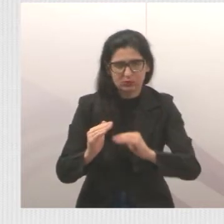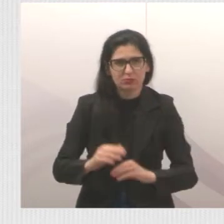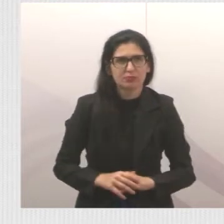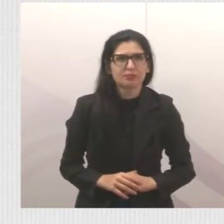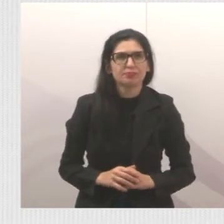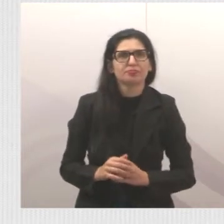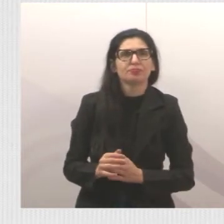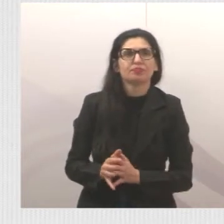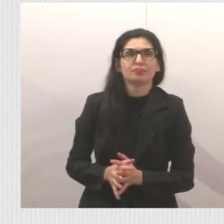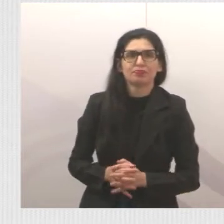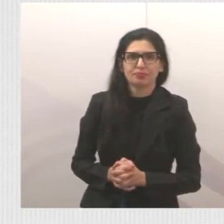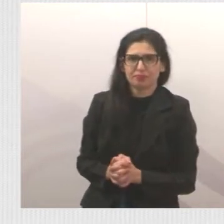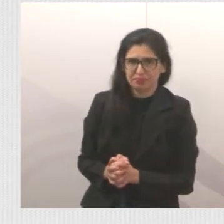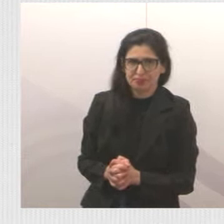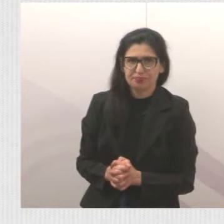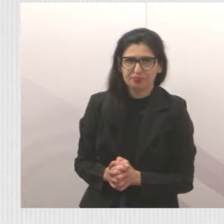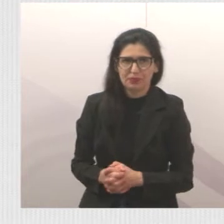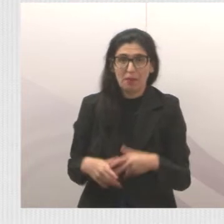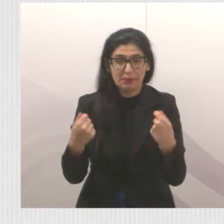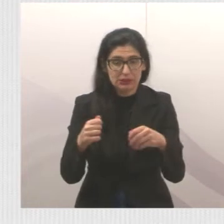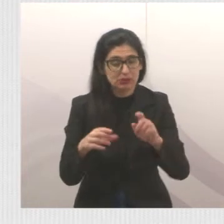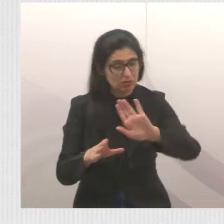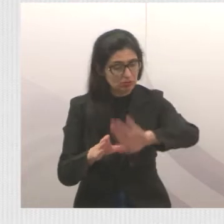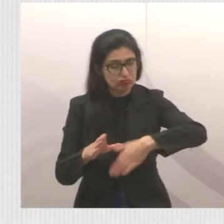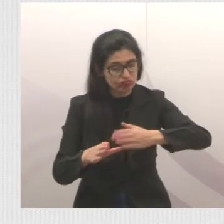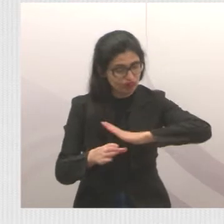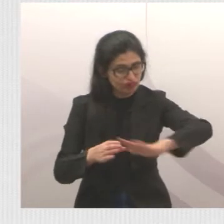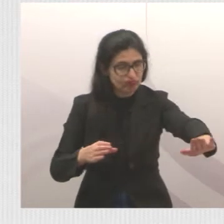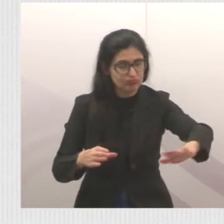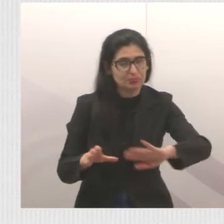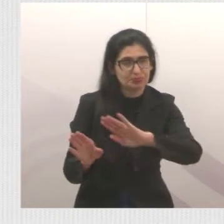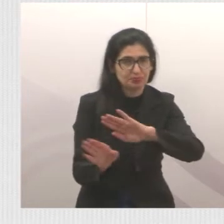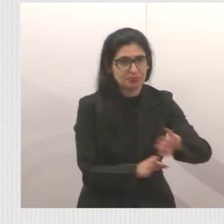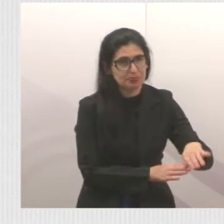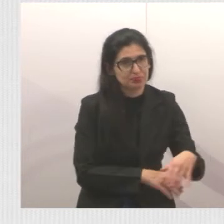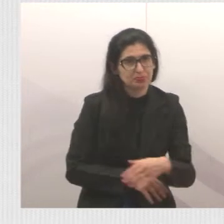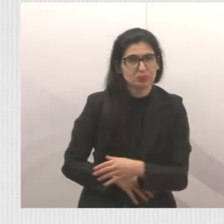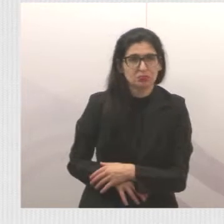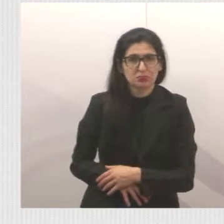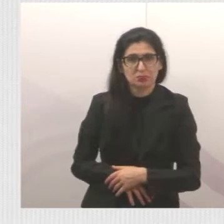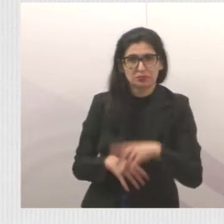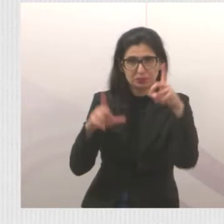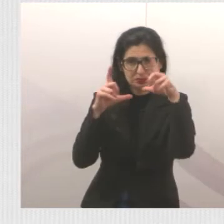Estava lá a pedido do morador. A foto 5.